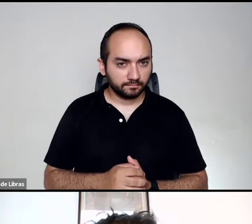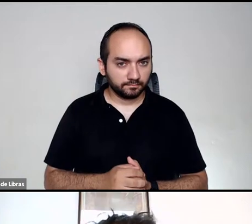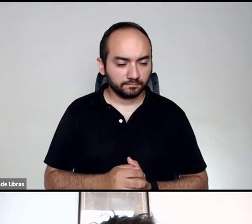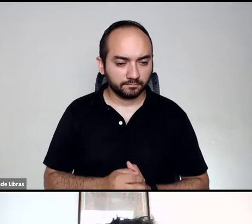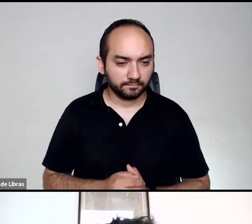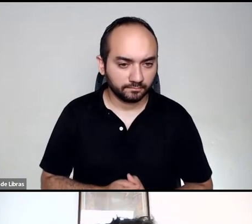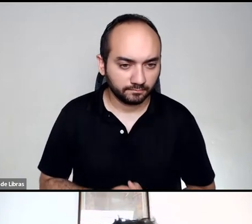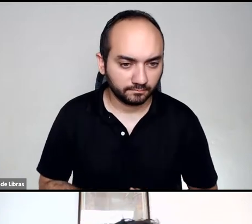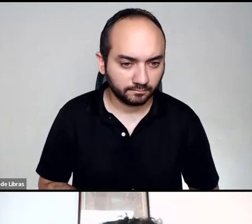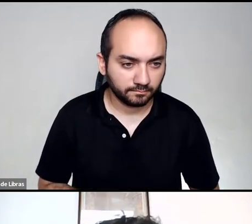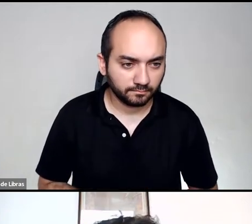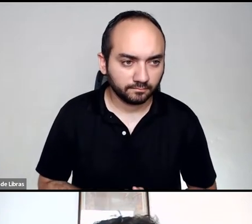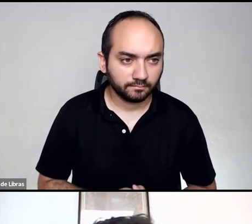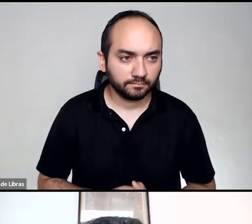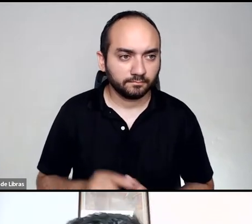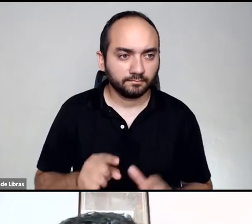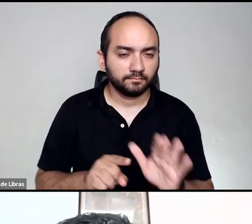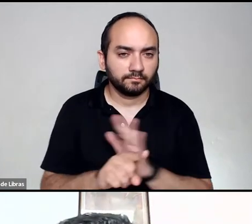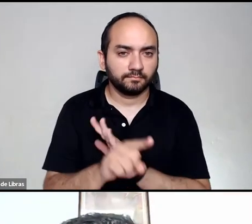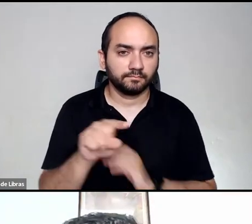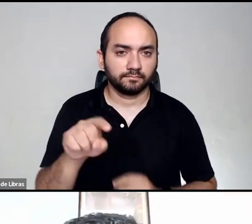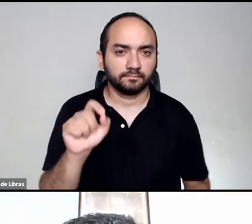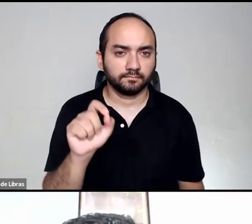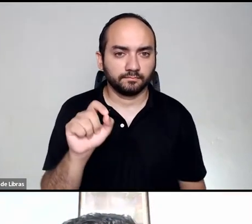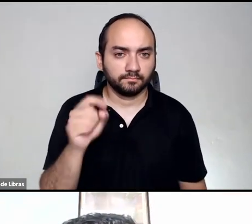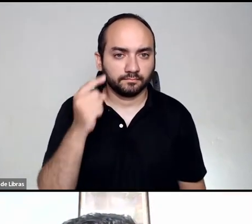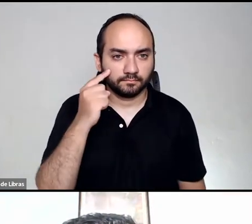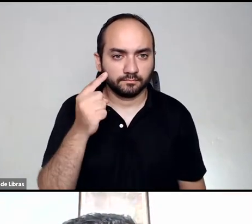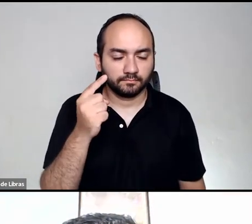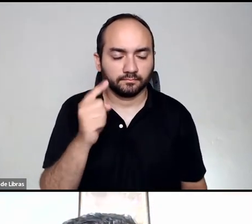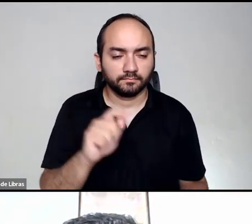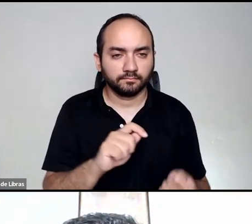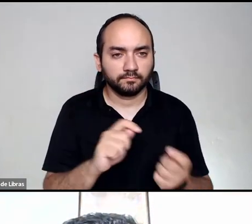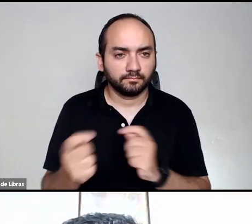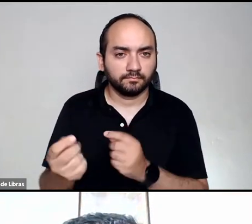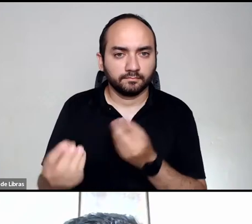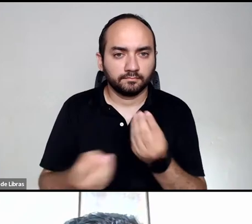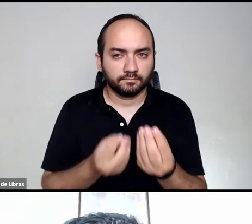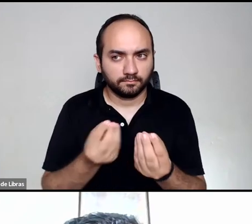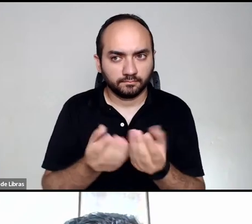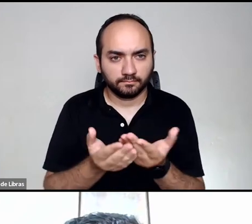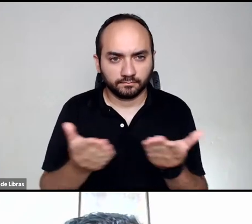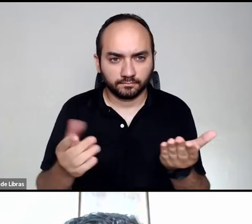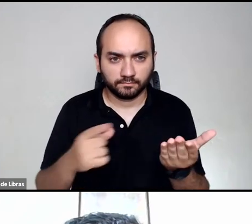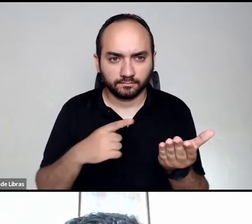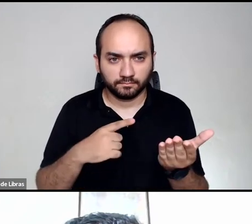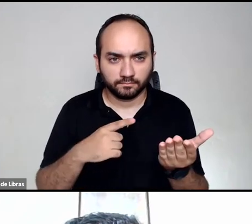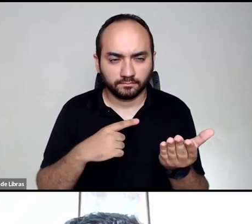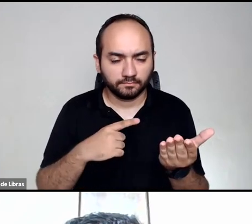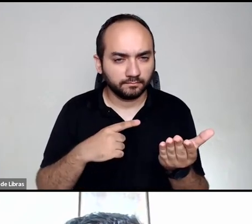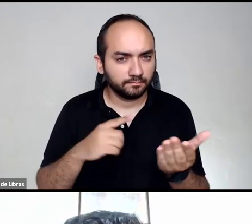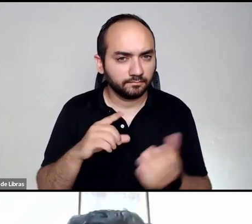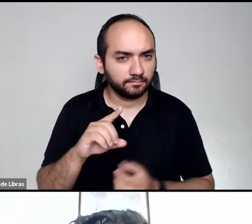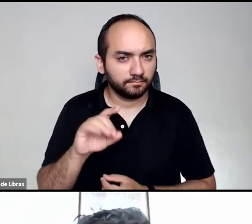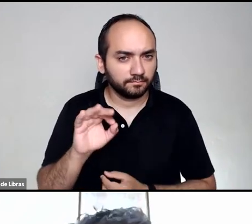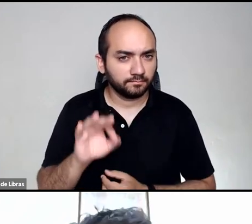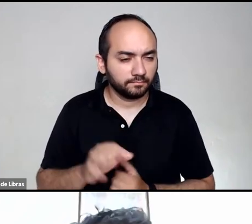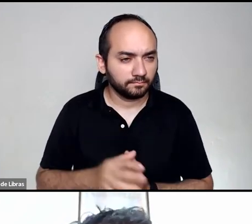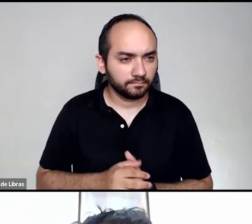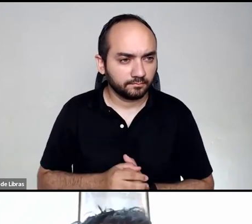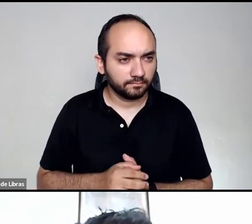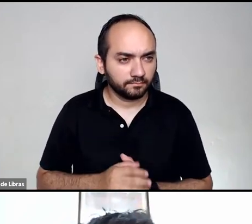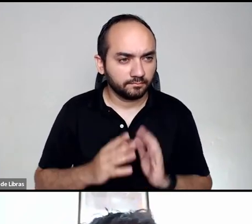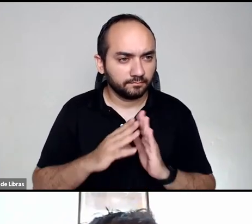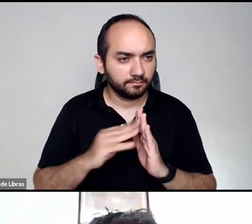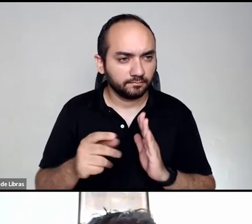campo da educação física. Minha pergunta vai assim na convergência, porque a gente tem o pessoal da mobilidade, da atividade física, do esporte, falando quase